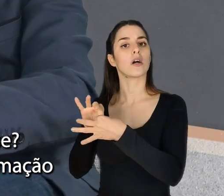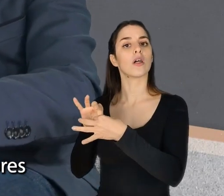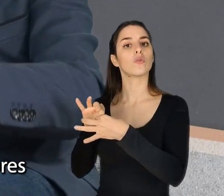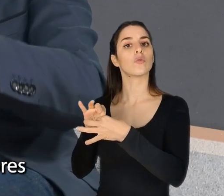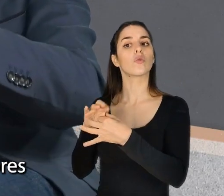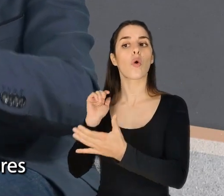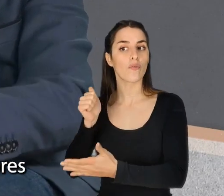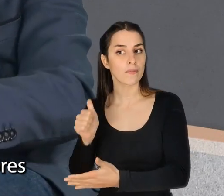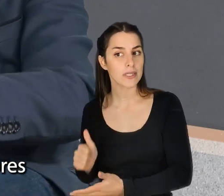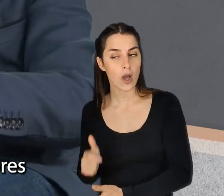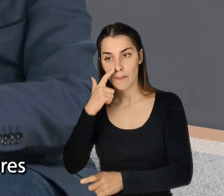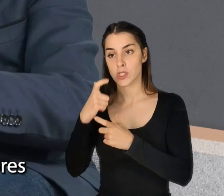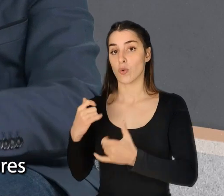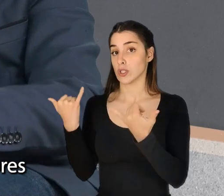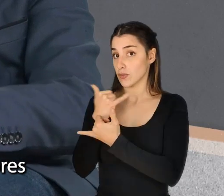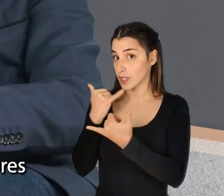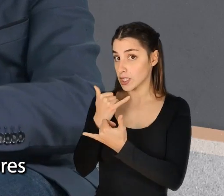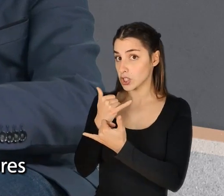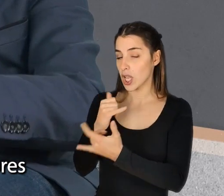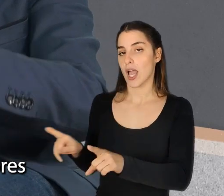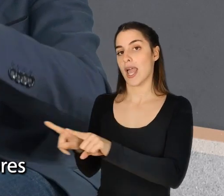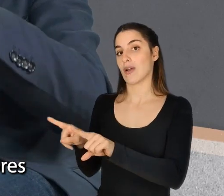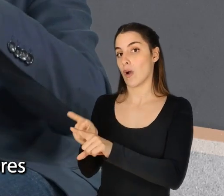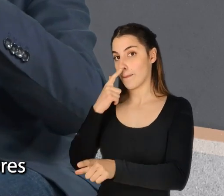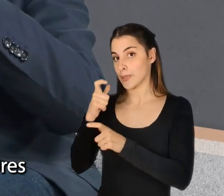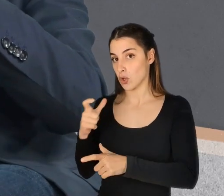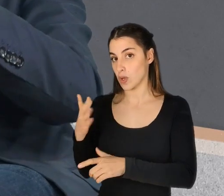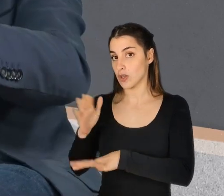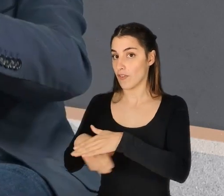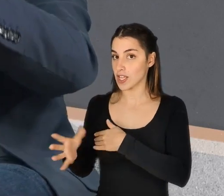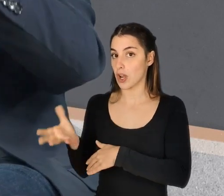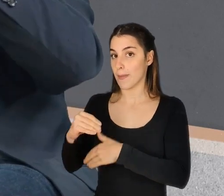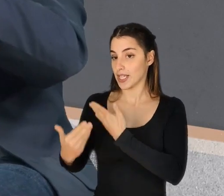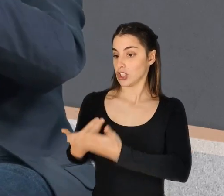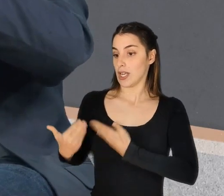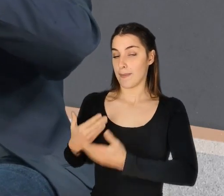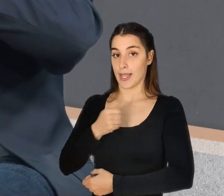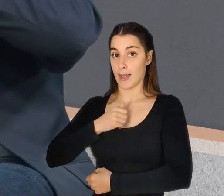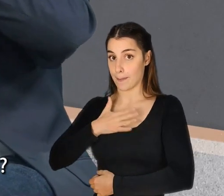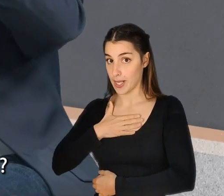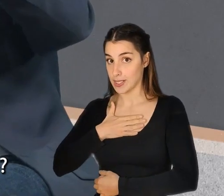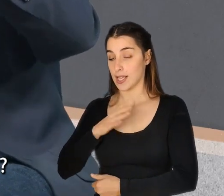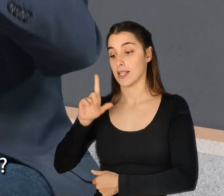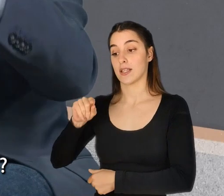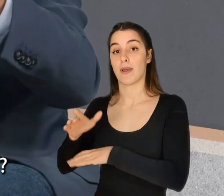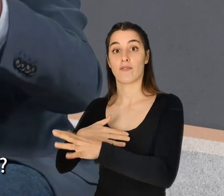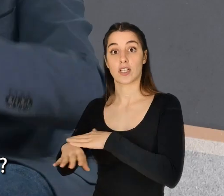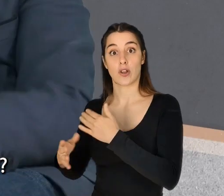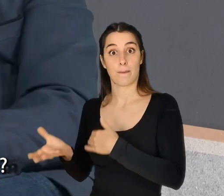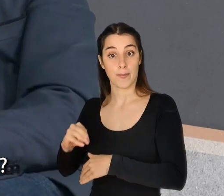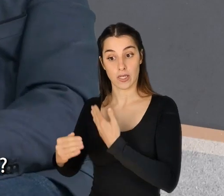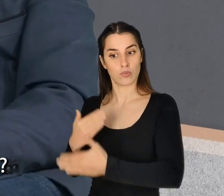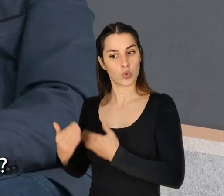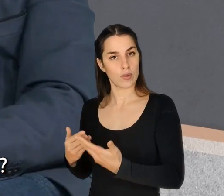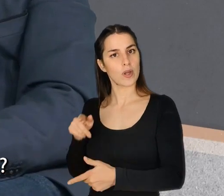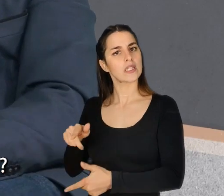confirmação que colaboradores felizes e realizados são realmente colaboradores que desenvolvem mais nas dinâmicas da empresa, consequentemente, obviamente, são mais